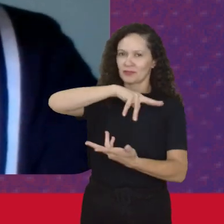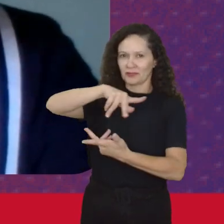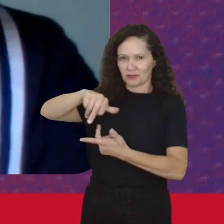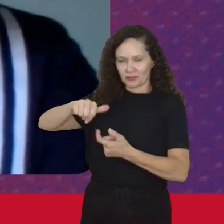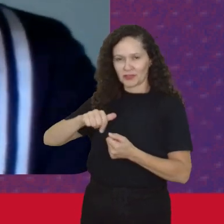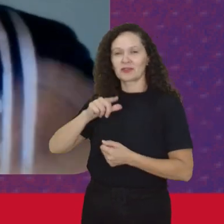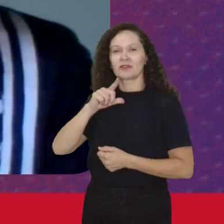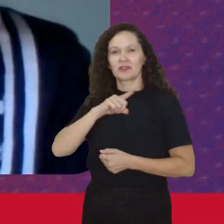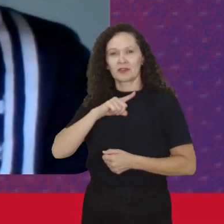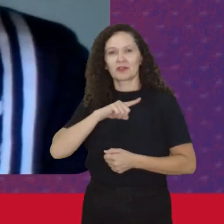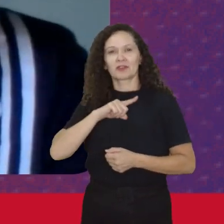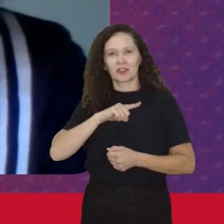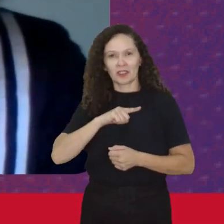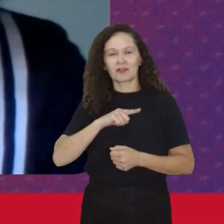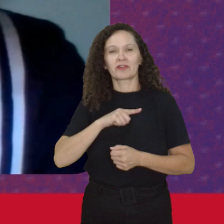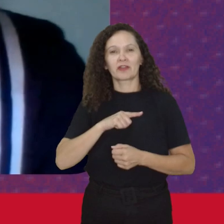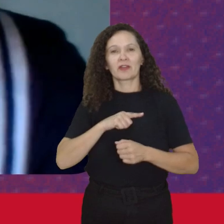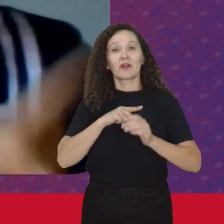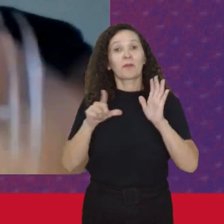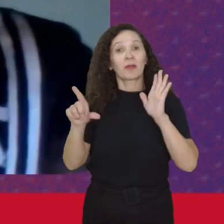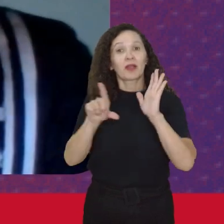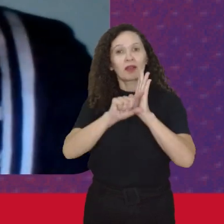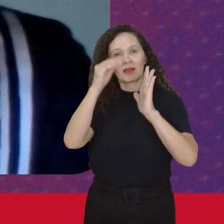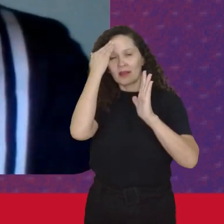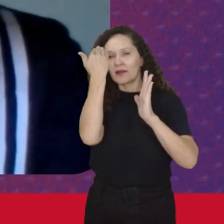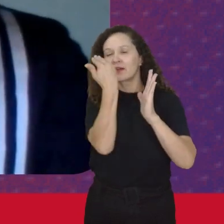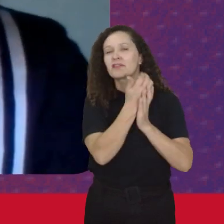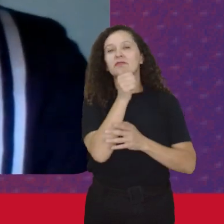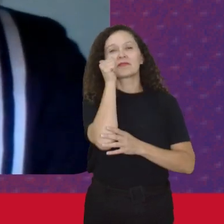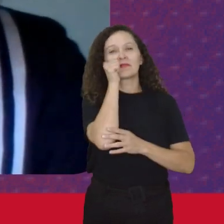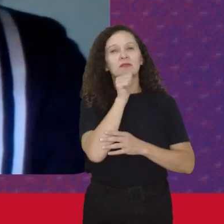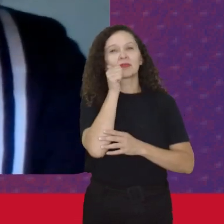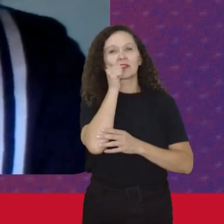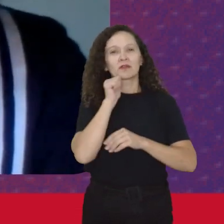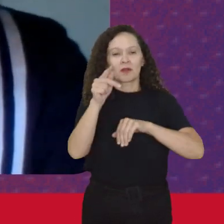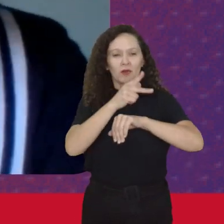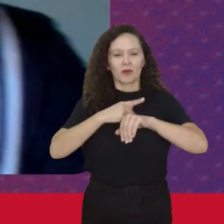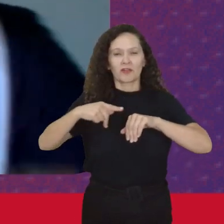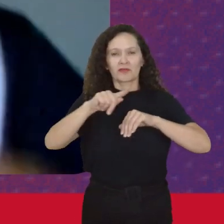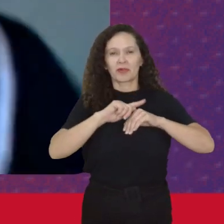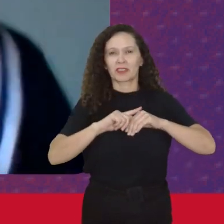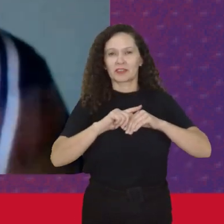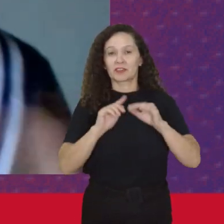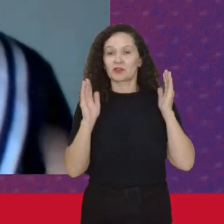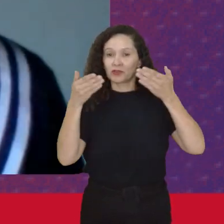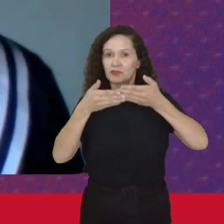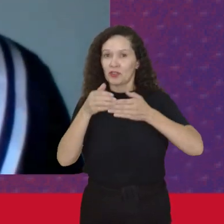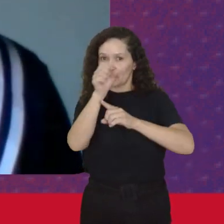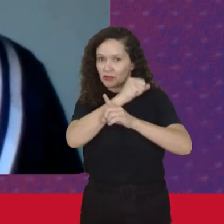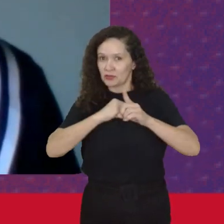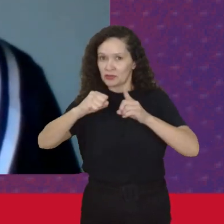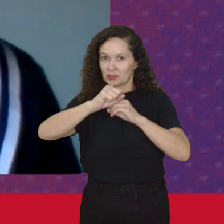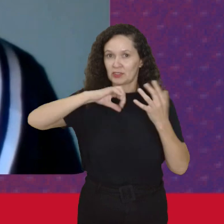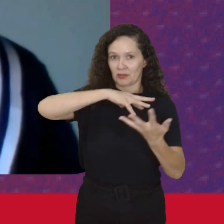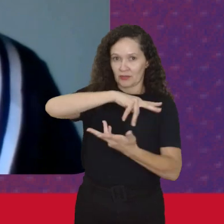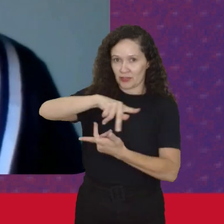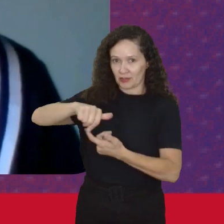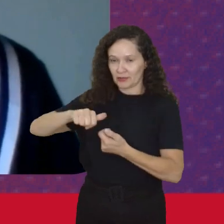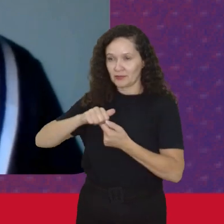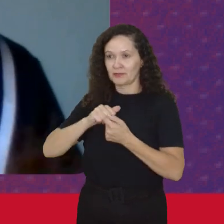Por outra Globalização Que se expressou Por exemplo Nos fóruns sociais Mundiais Que ele foi um momento De